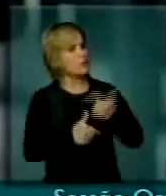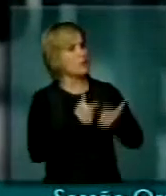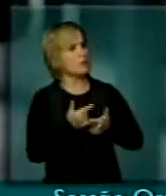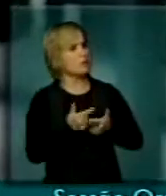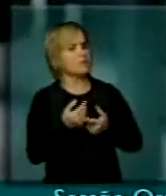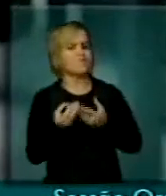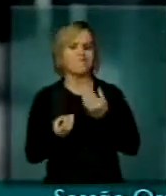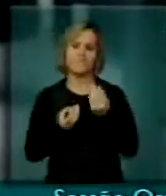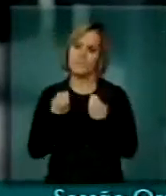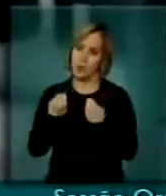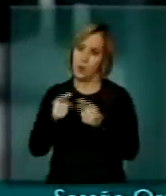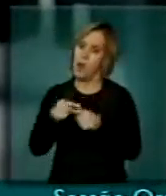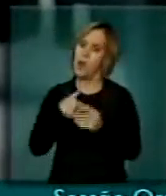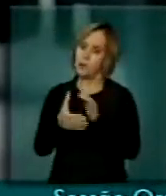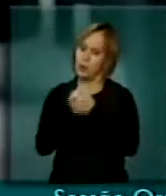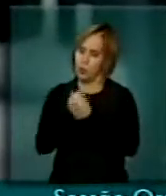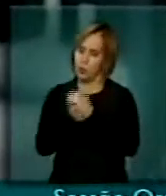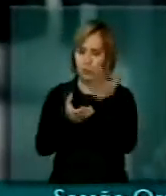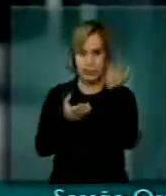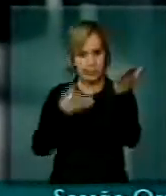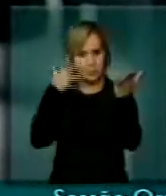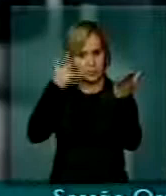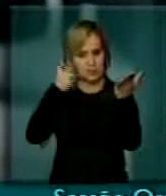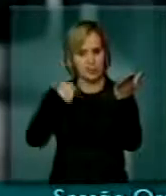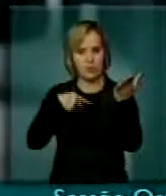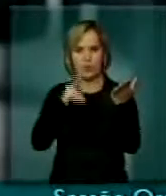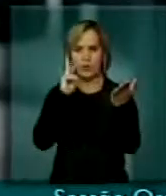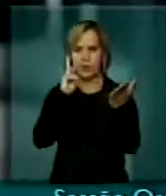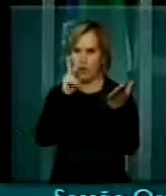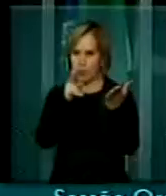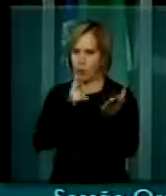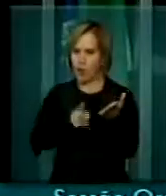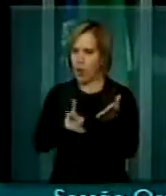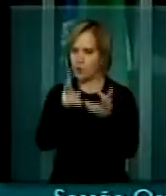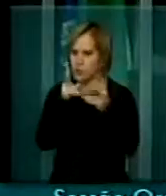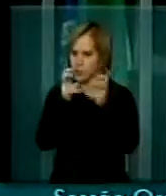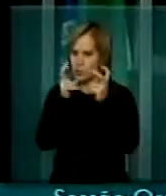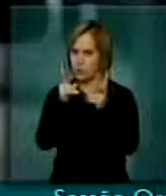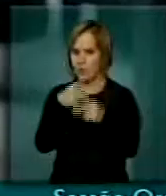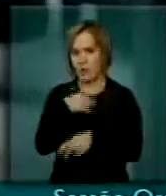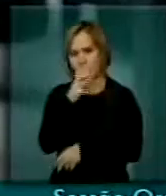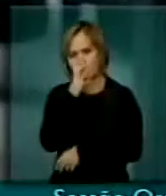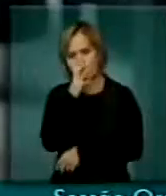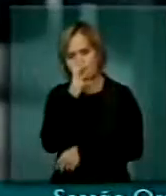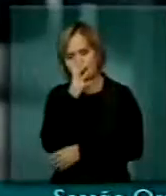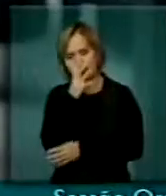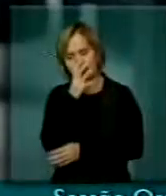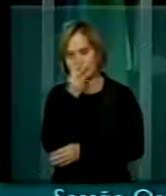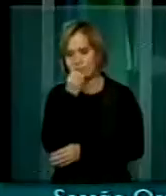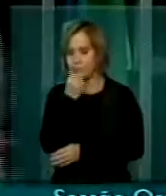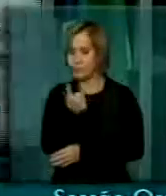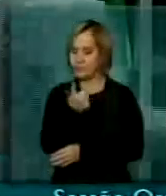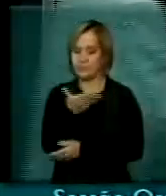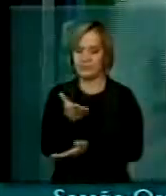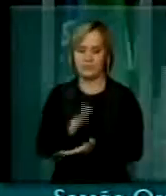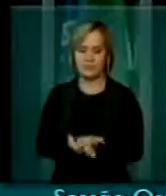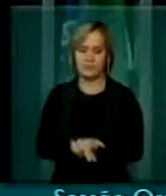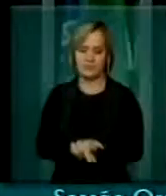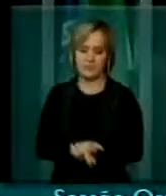cumprimento pelo seu discurso e vou continuar ouvindo com muita Muito obrigada. Eu sou um admirador de vossa excelência. Não, admirador,